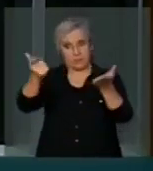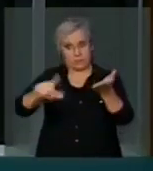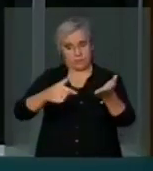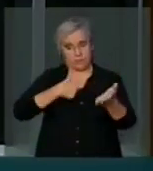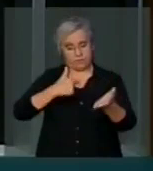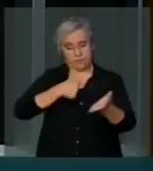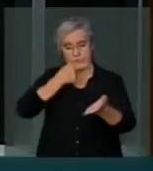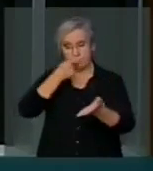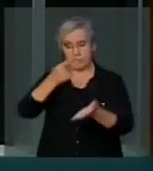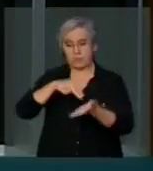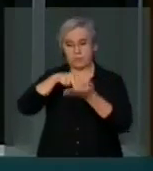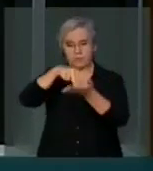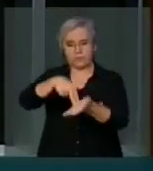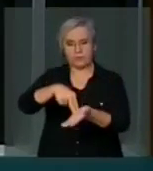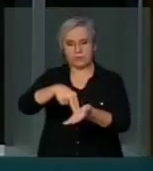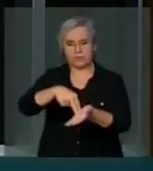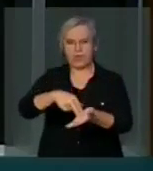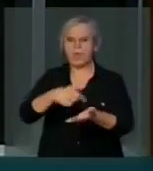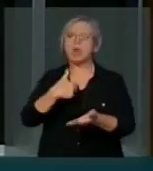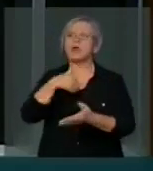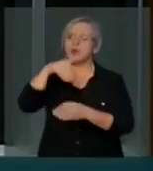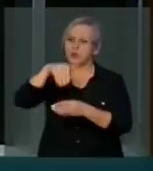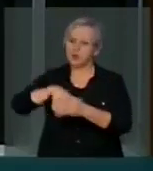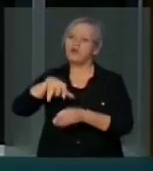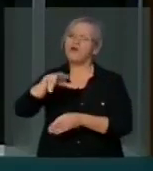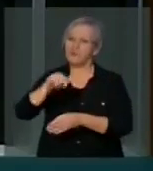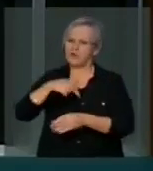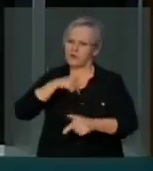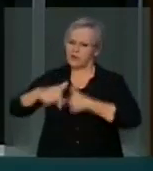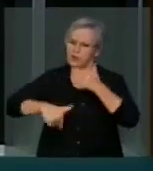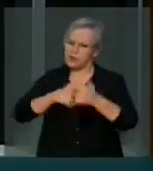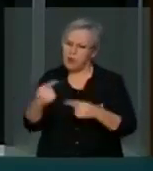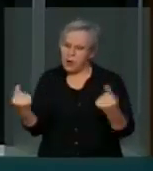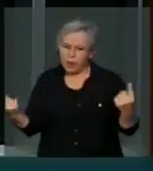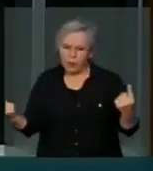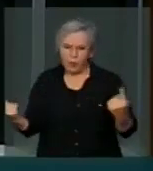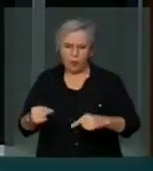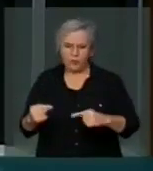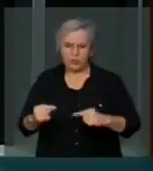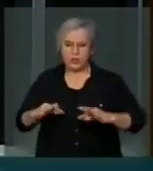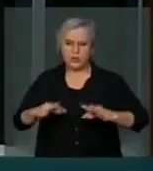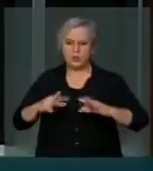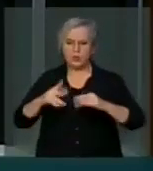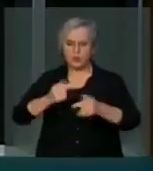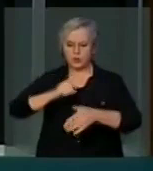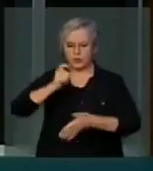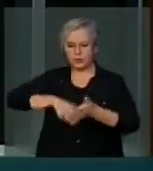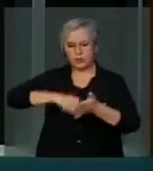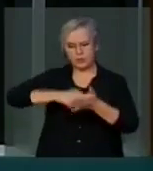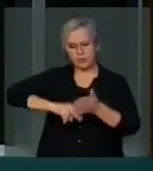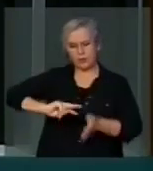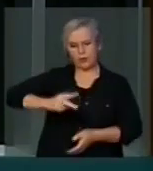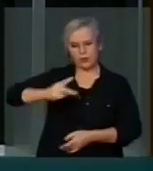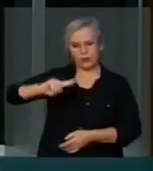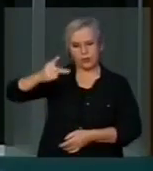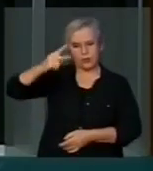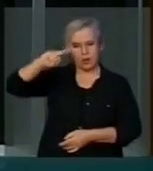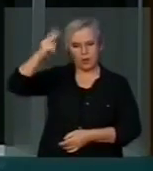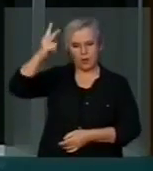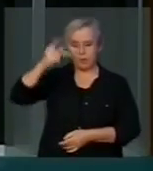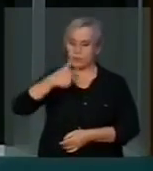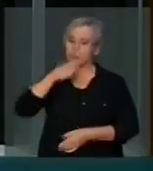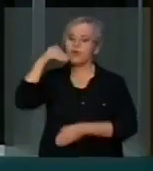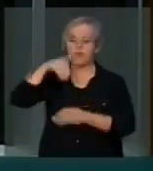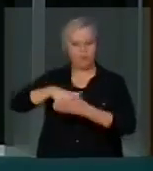postura e minha posição. Vou votar e vou trabalhar contra todo o aumento de impostos. Vou votar